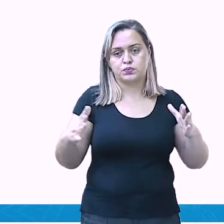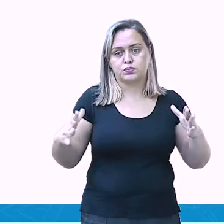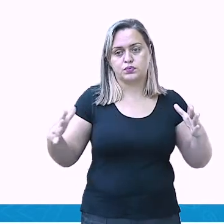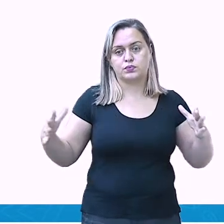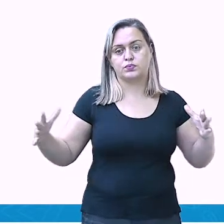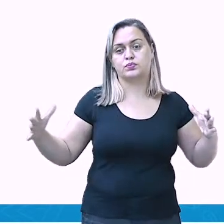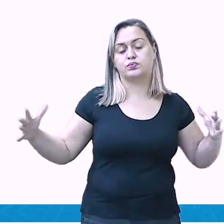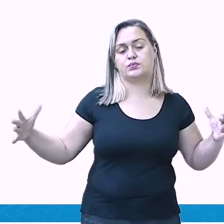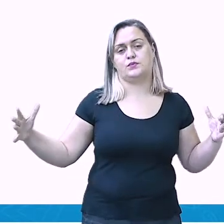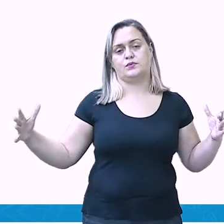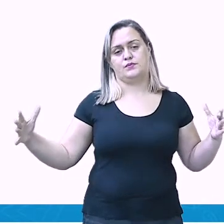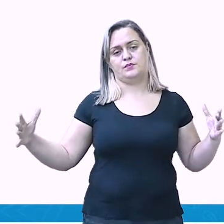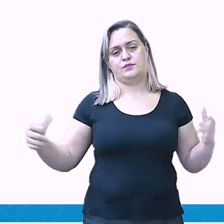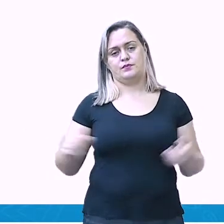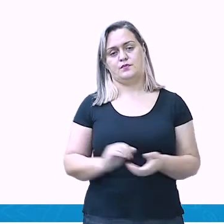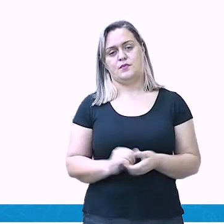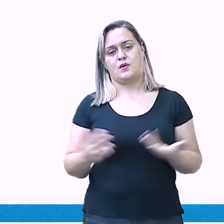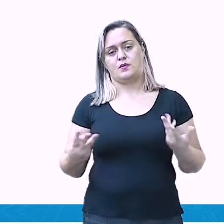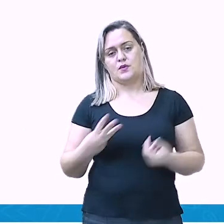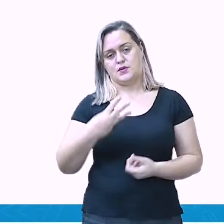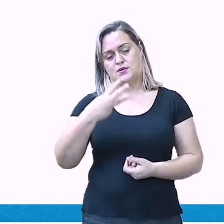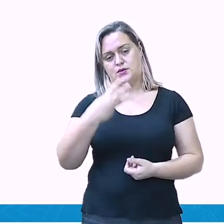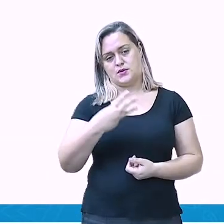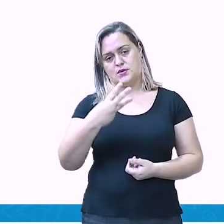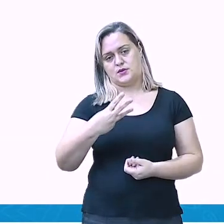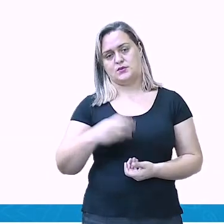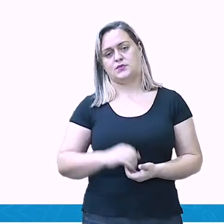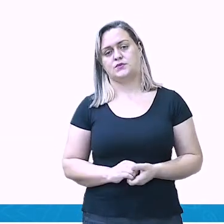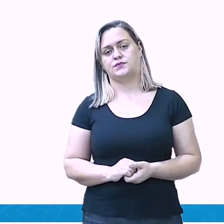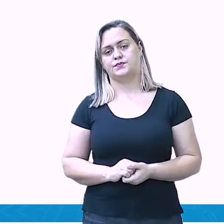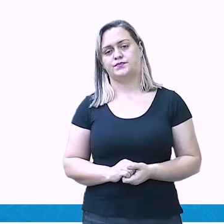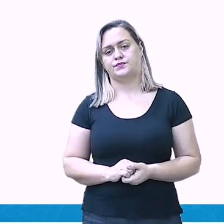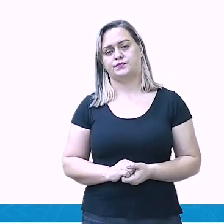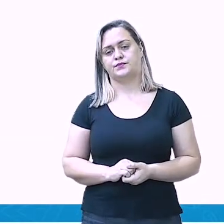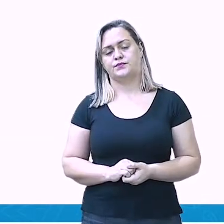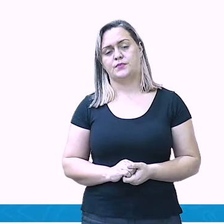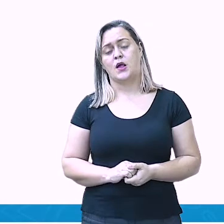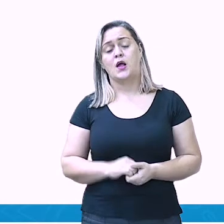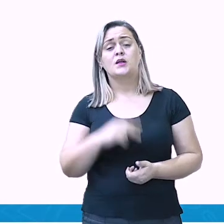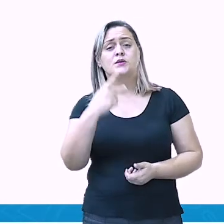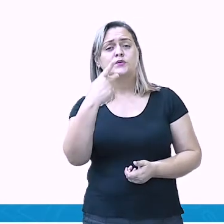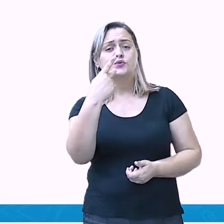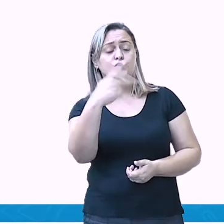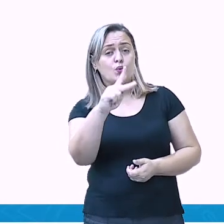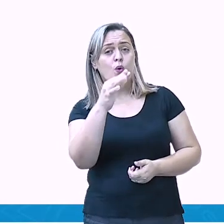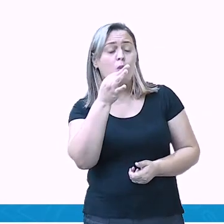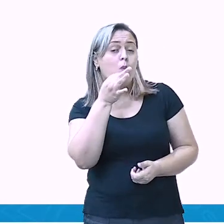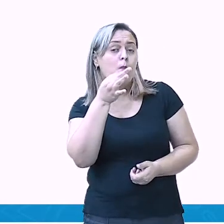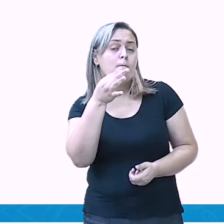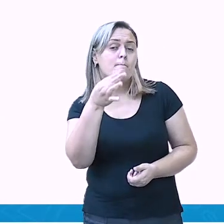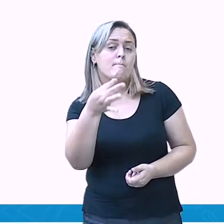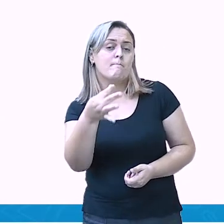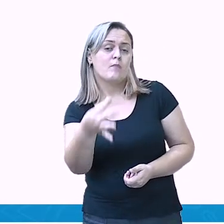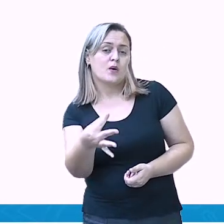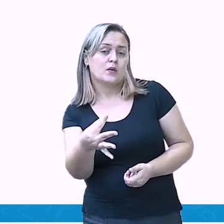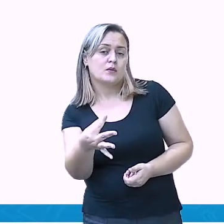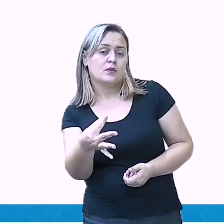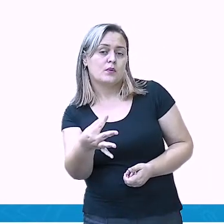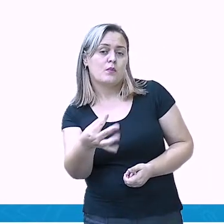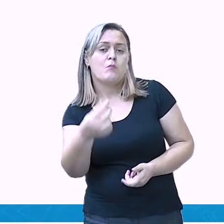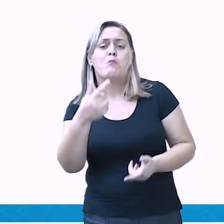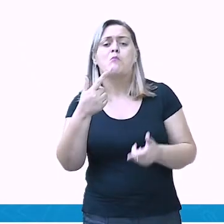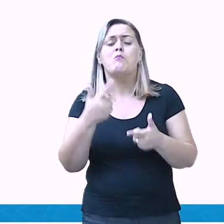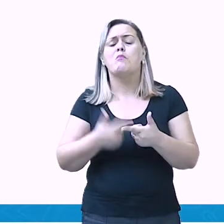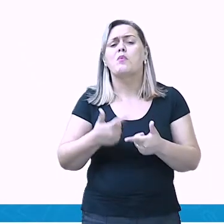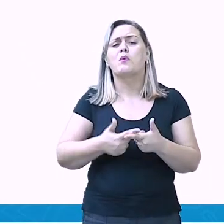Questão 3. Em sua opinião, quais os possíveis motivos dessa mudança?